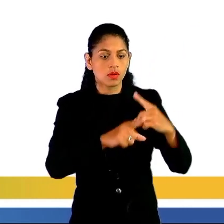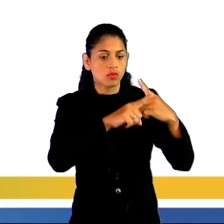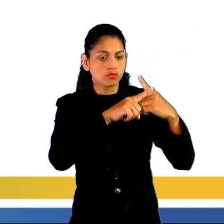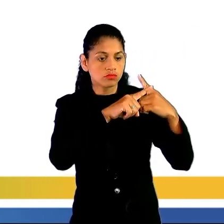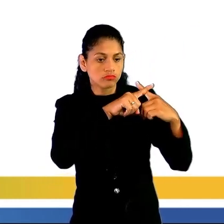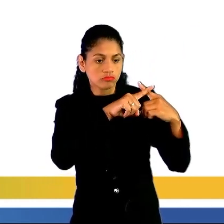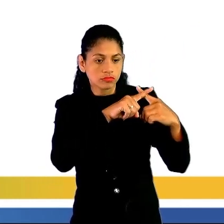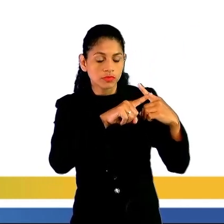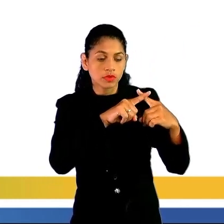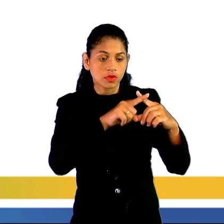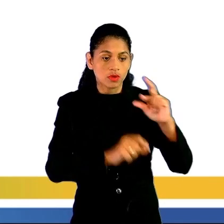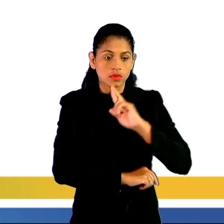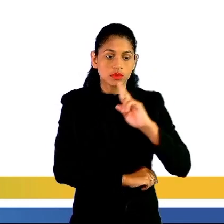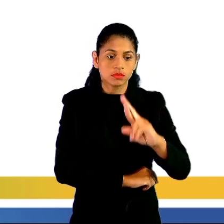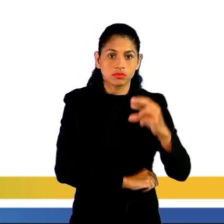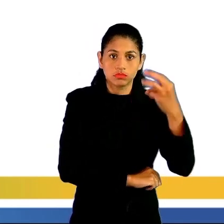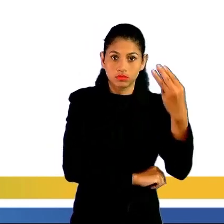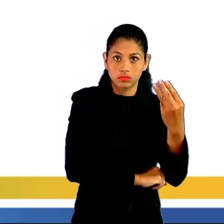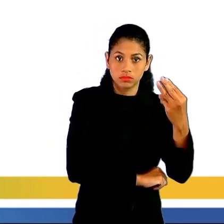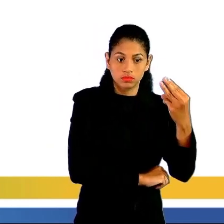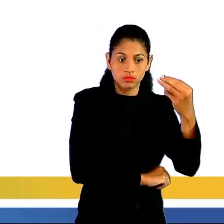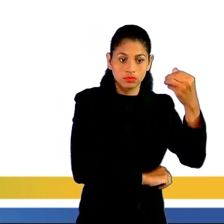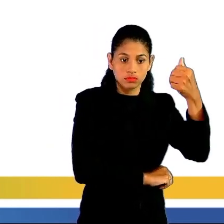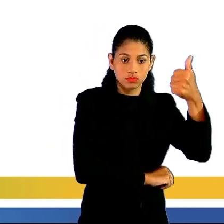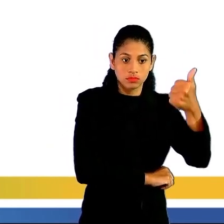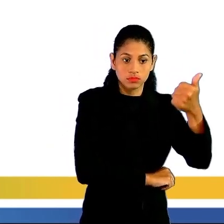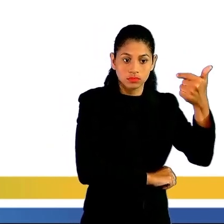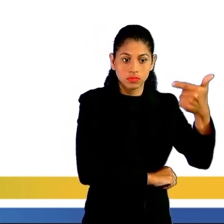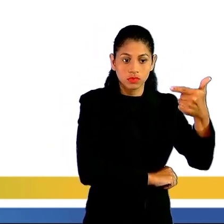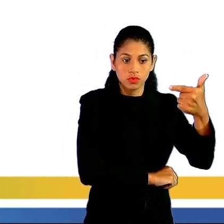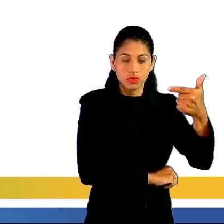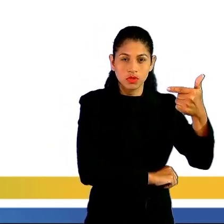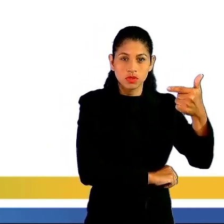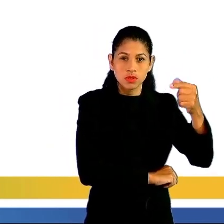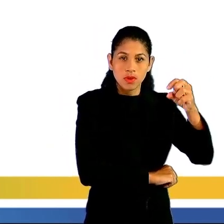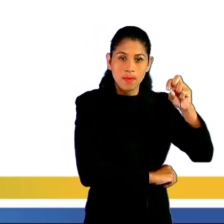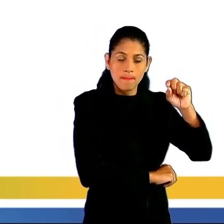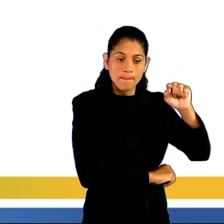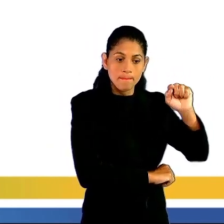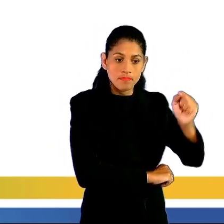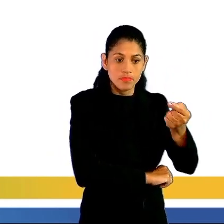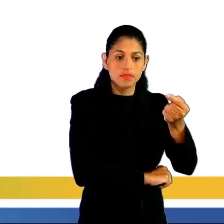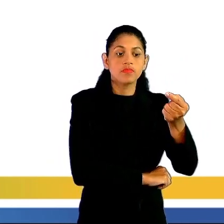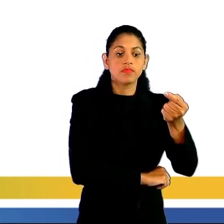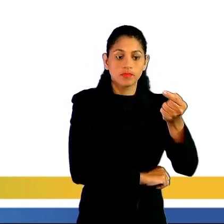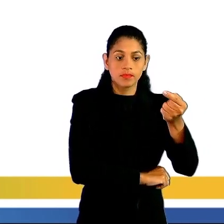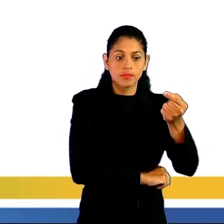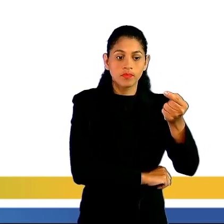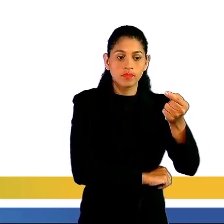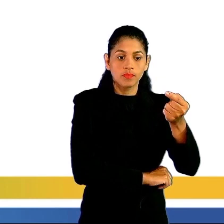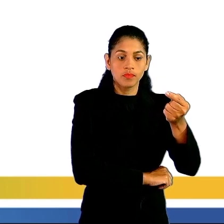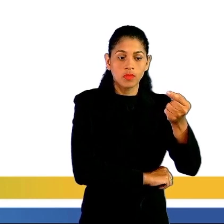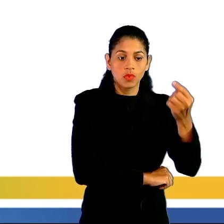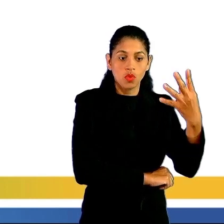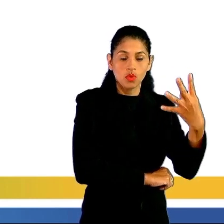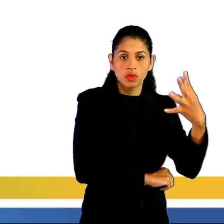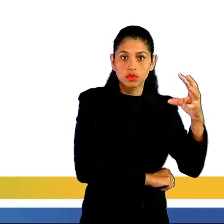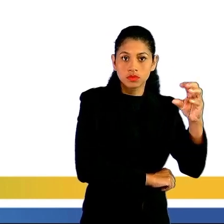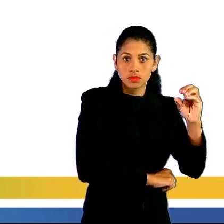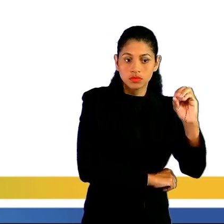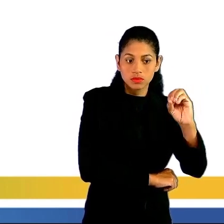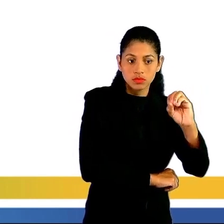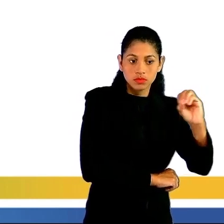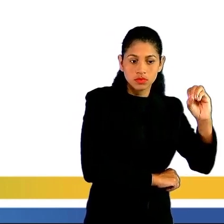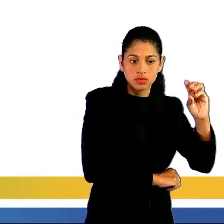312.400 decímetros cúbicos, ok? Se cada